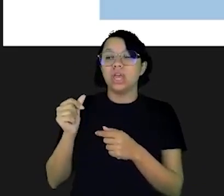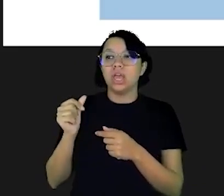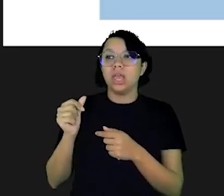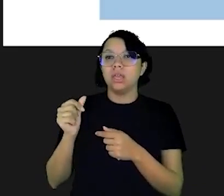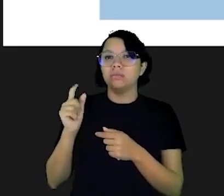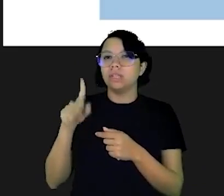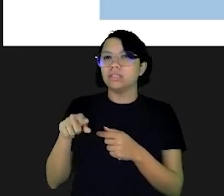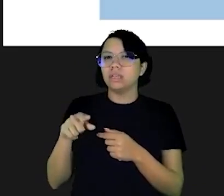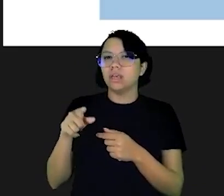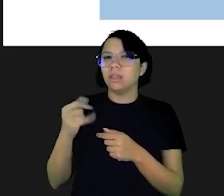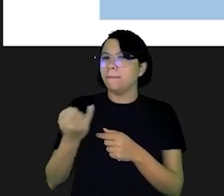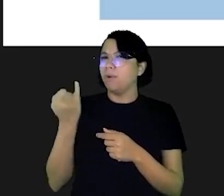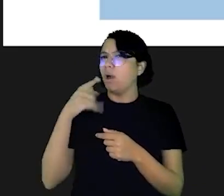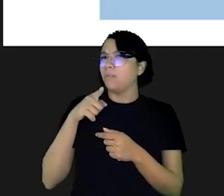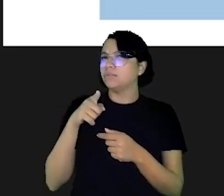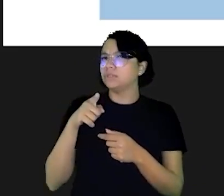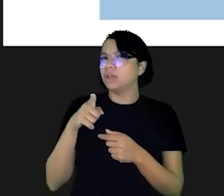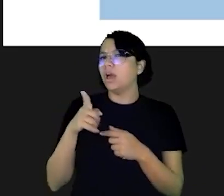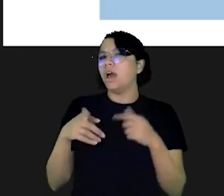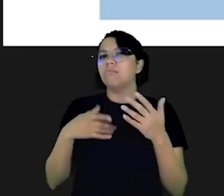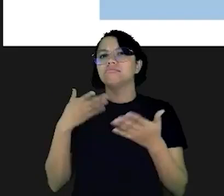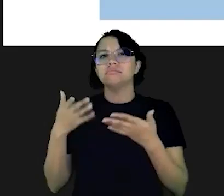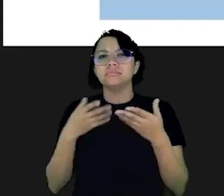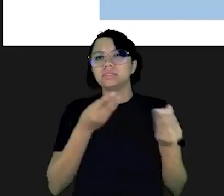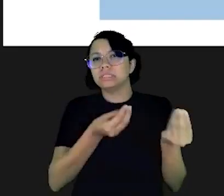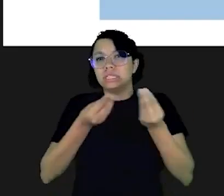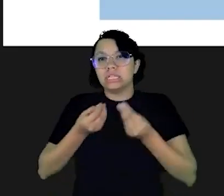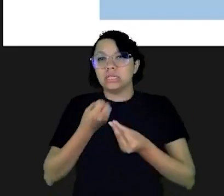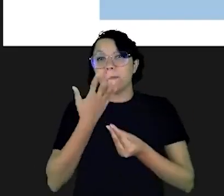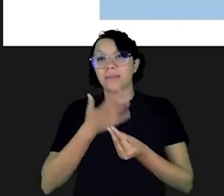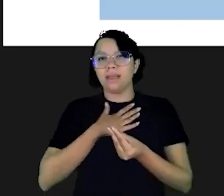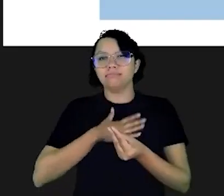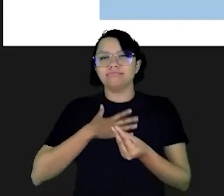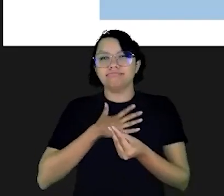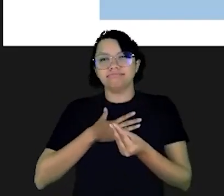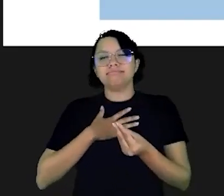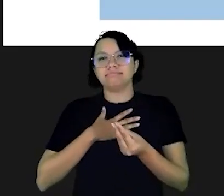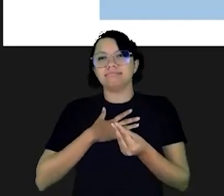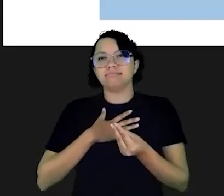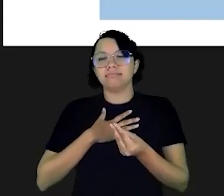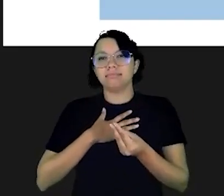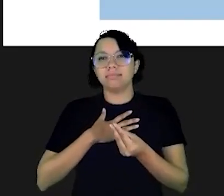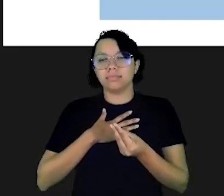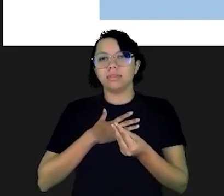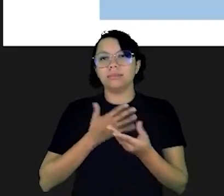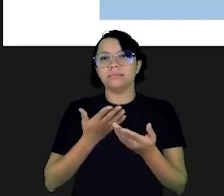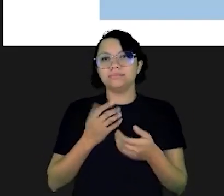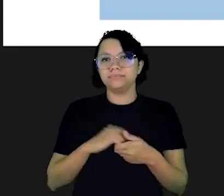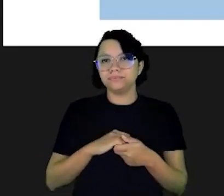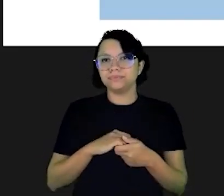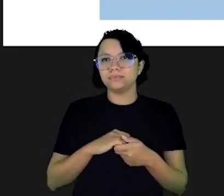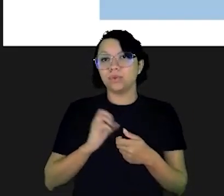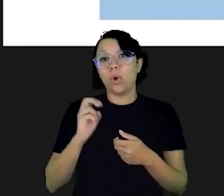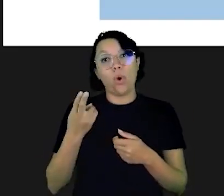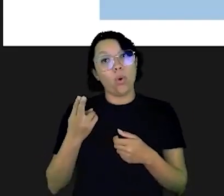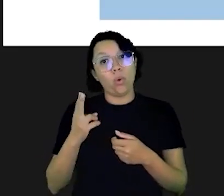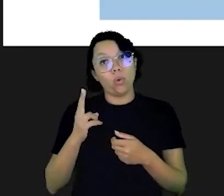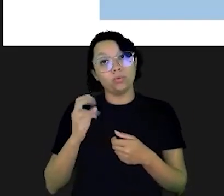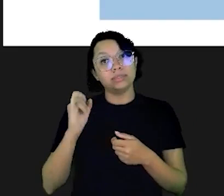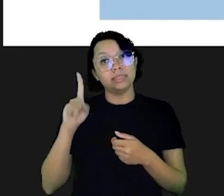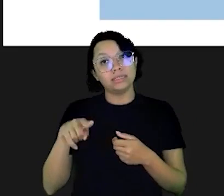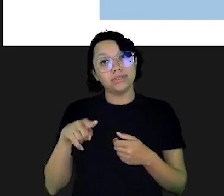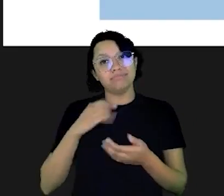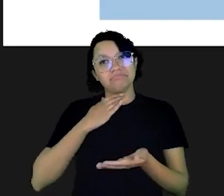E se aquele dinheiro que você está gastando está sendo importante para você, se ele está lhe trazendo bem-estar, se ele está lhe